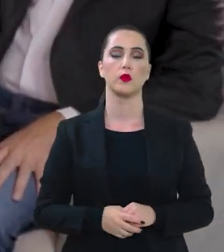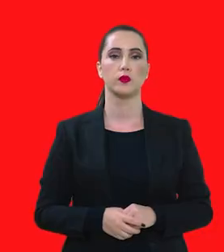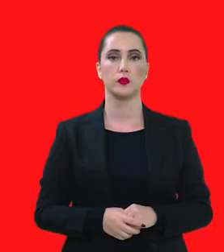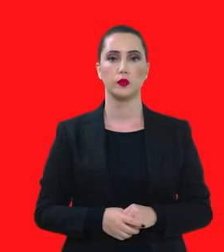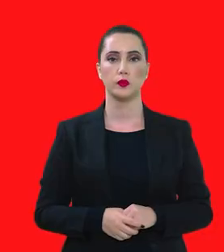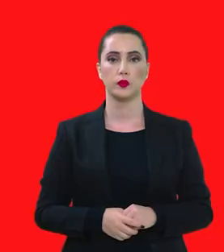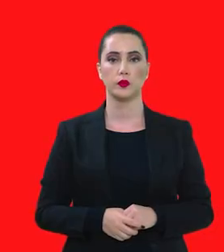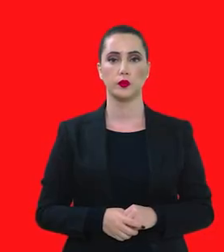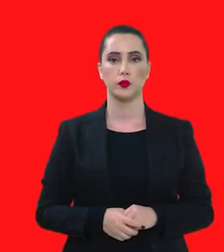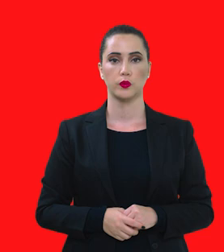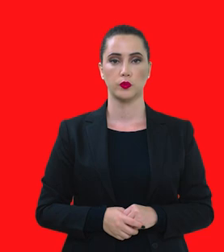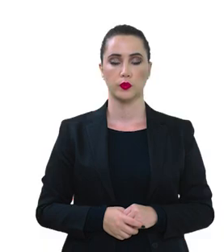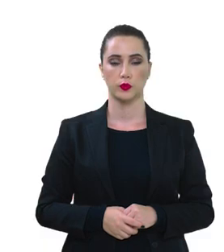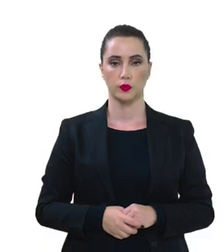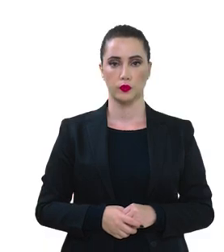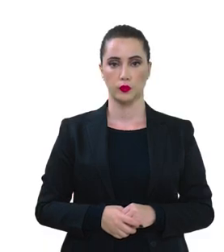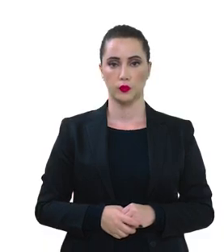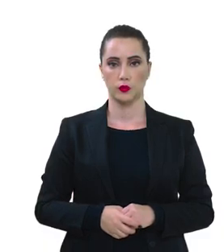Lula.